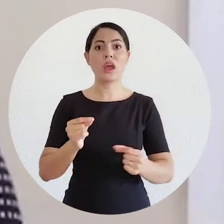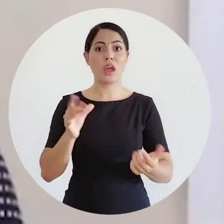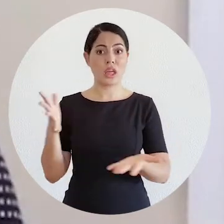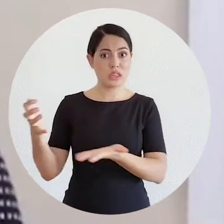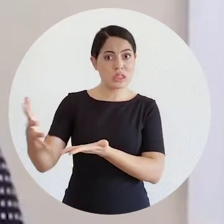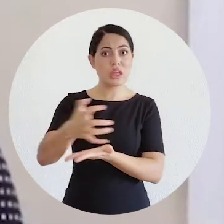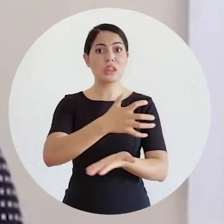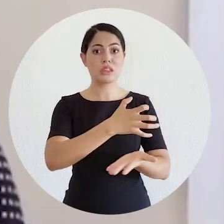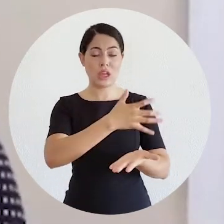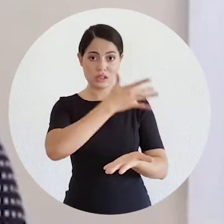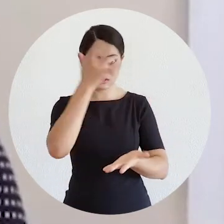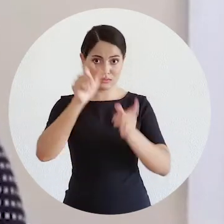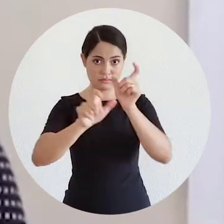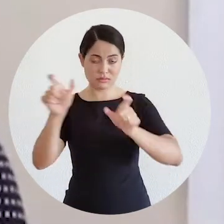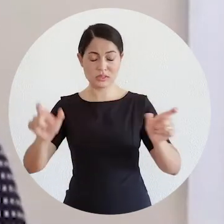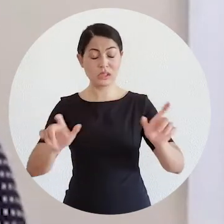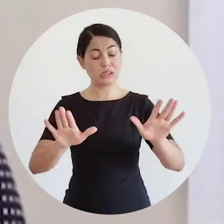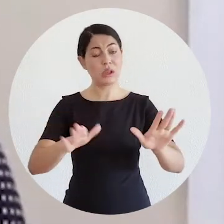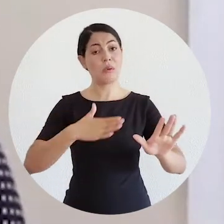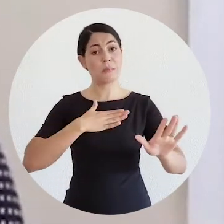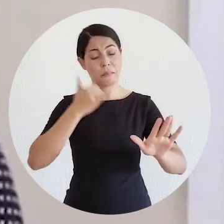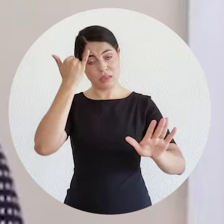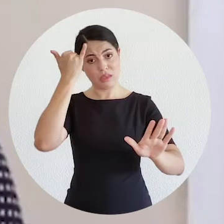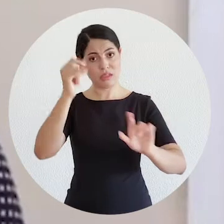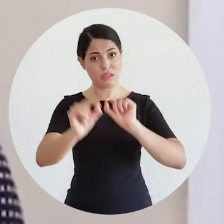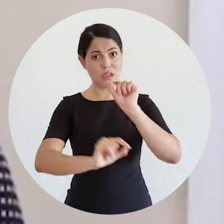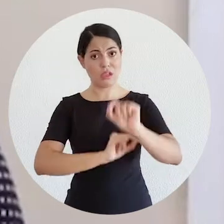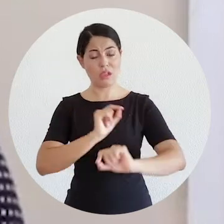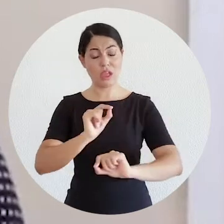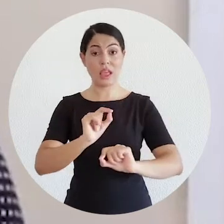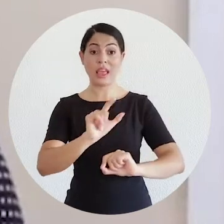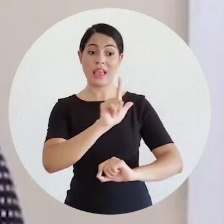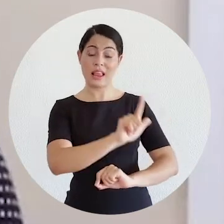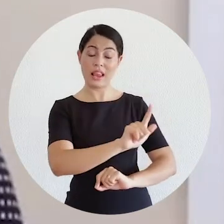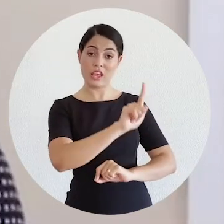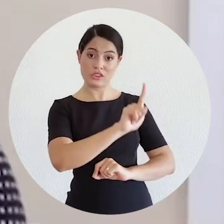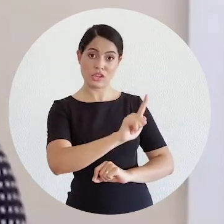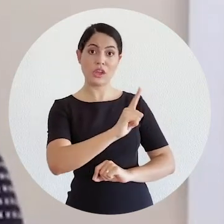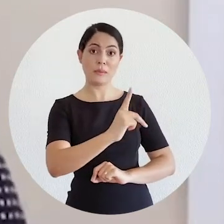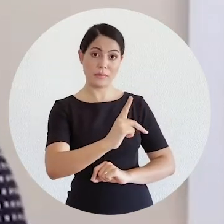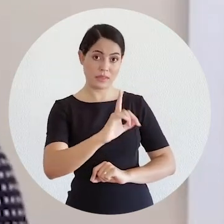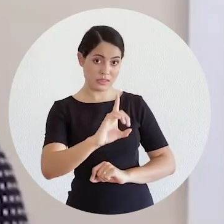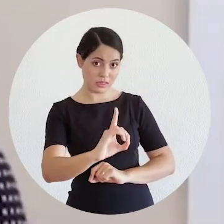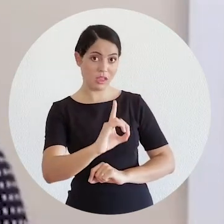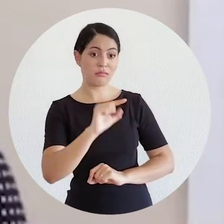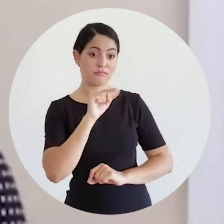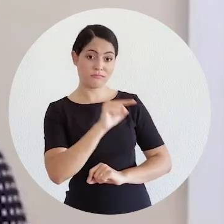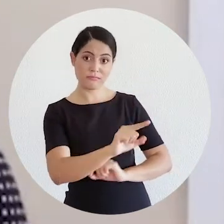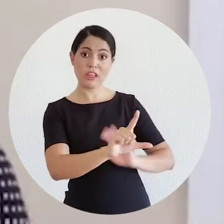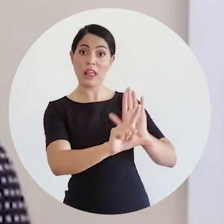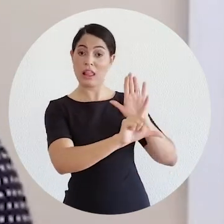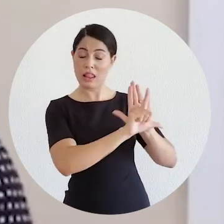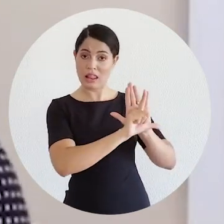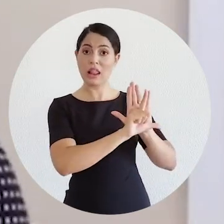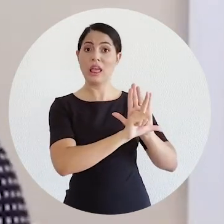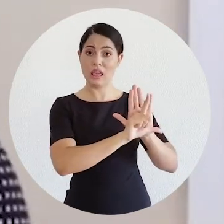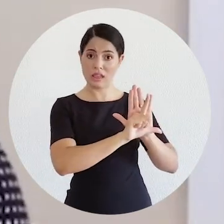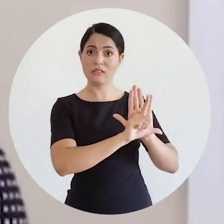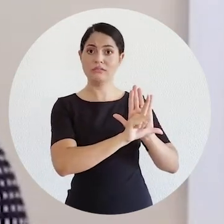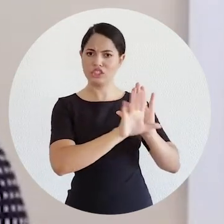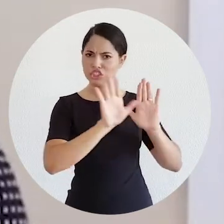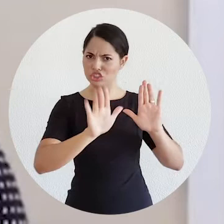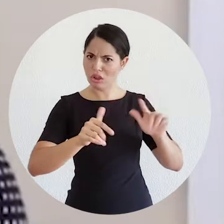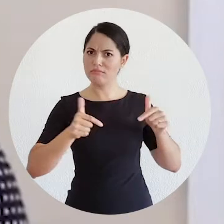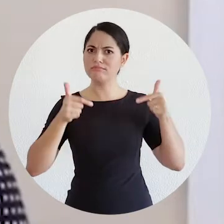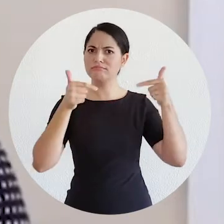pessoais. Então, a minha ideia, obviamente, sem desconsiderar que a Lei Geral de Proteção de Dados ela é uma